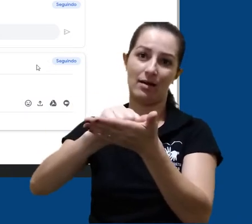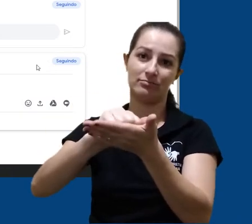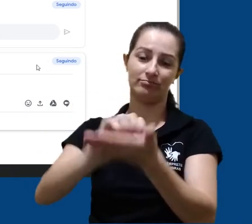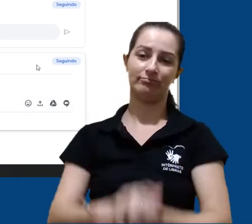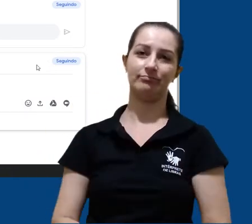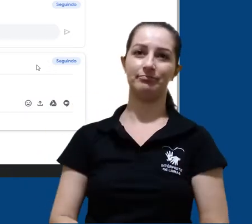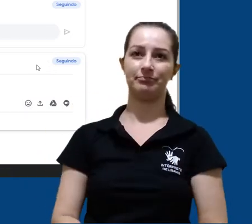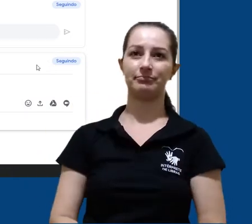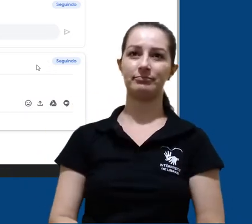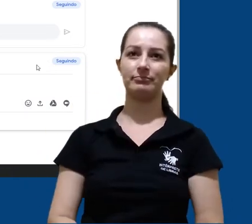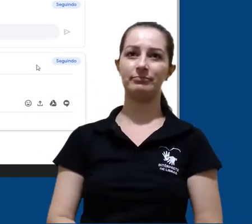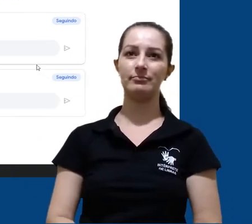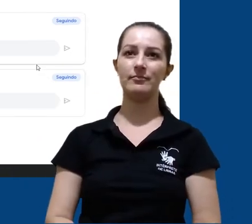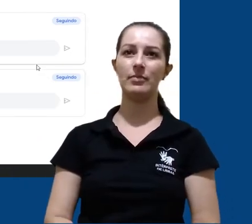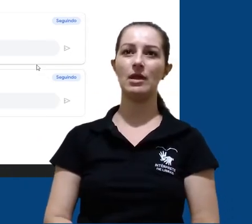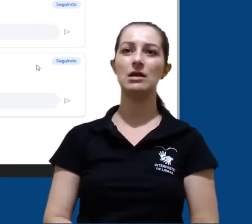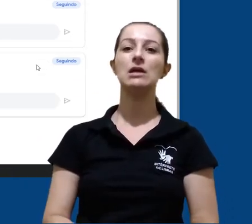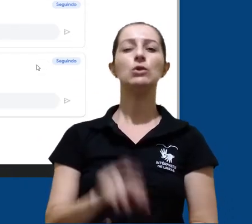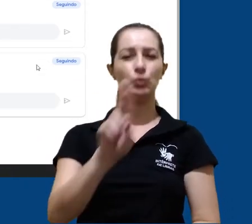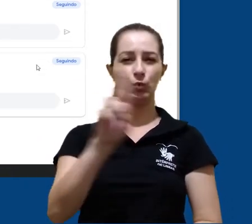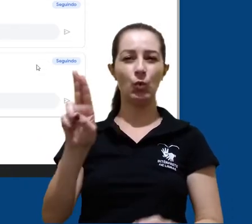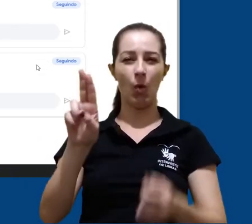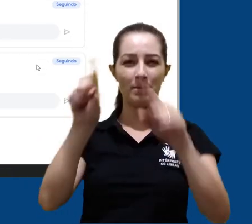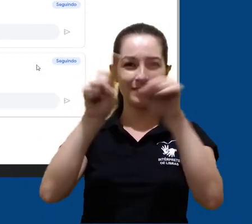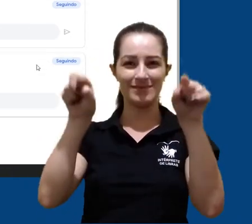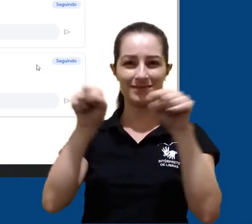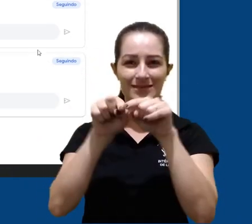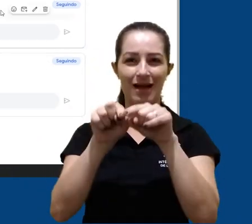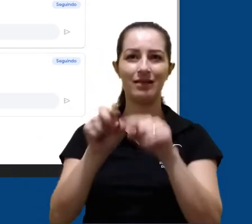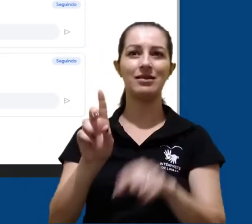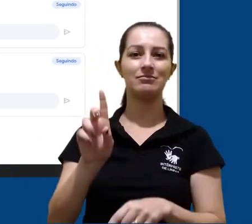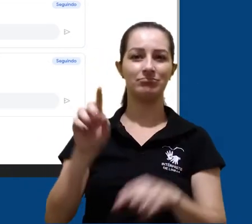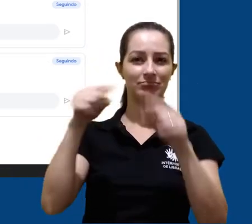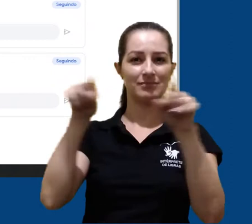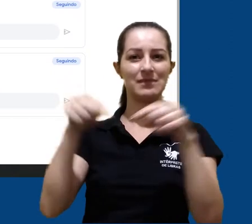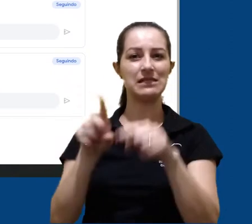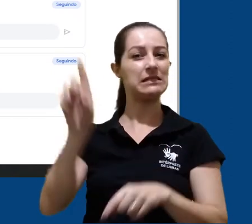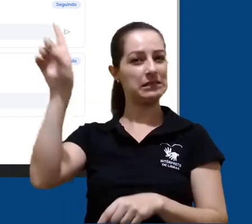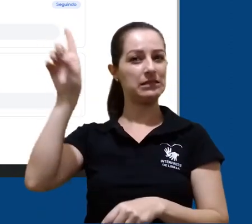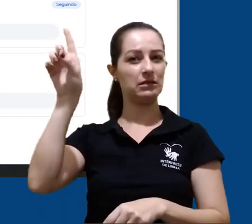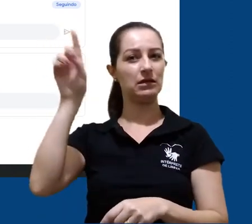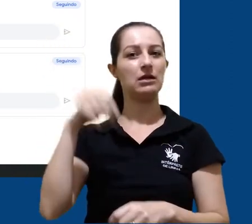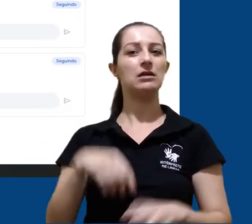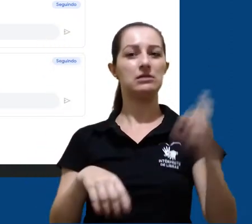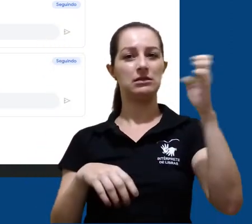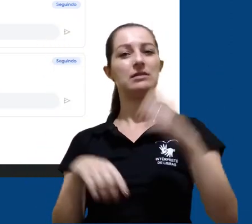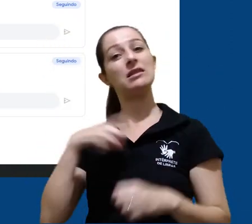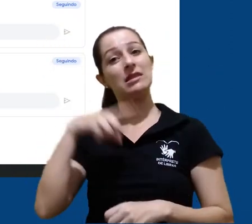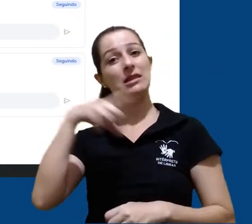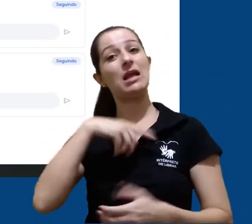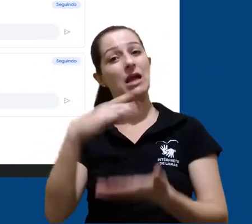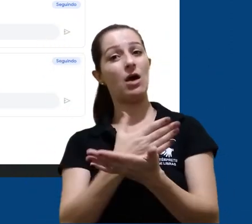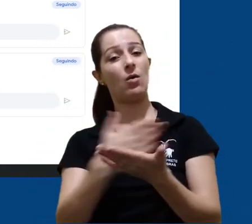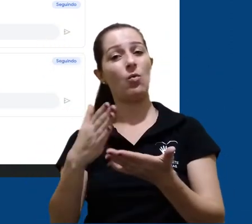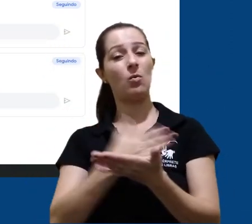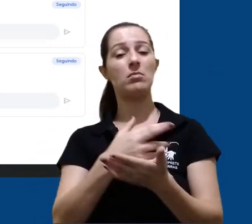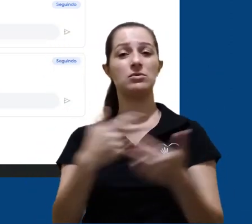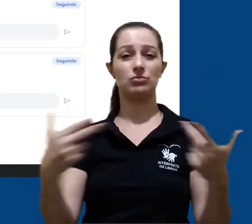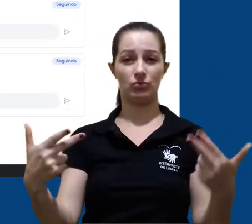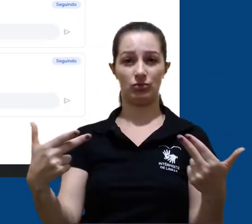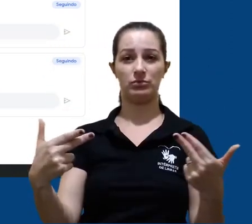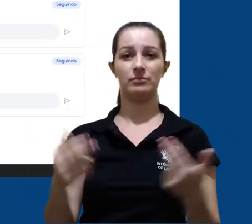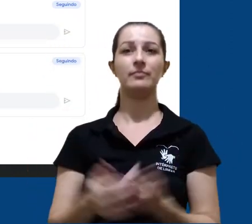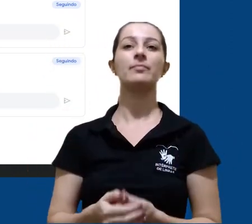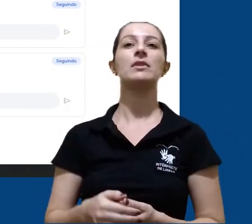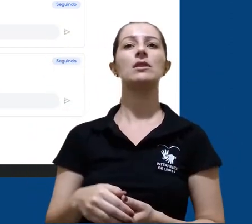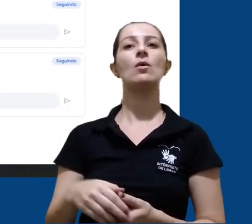mensagem. Clicando no nome da nossa sala, no canto superior esquerdo, também temos algumas opções que nos